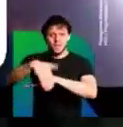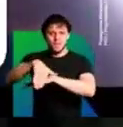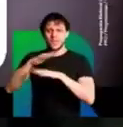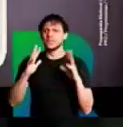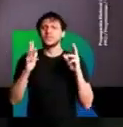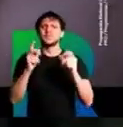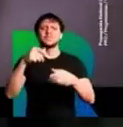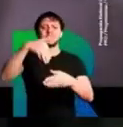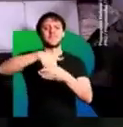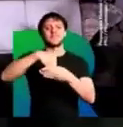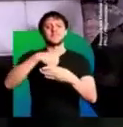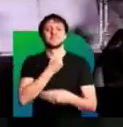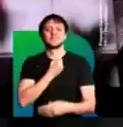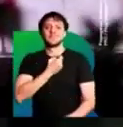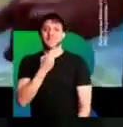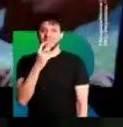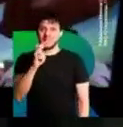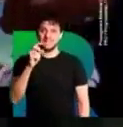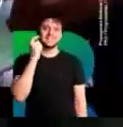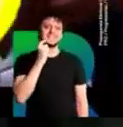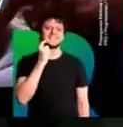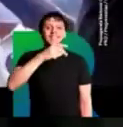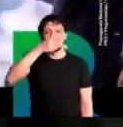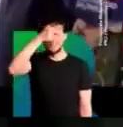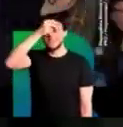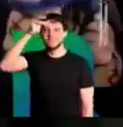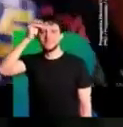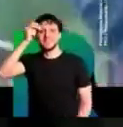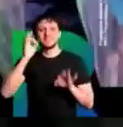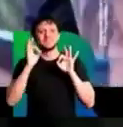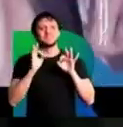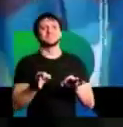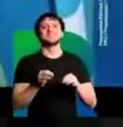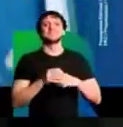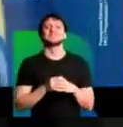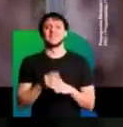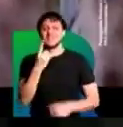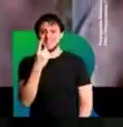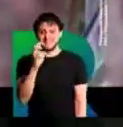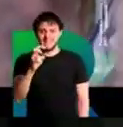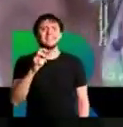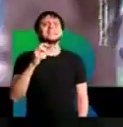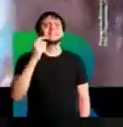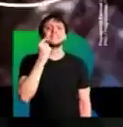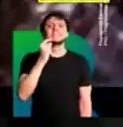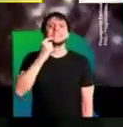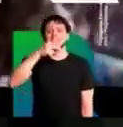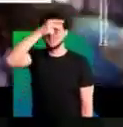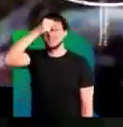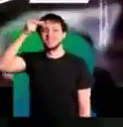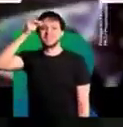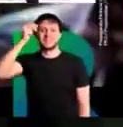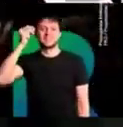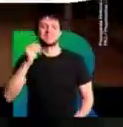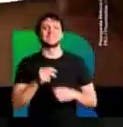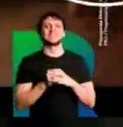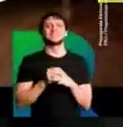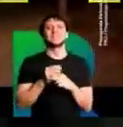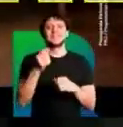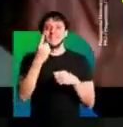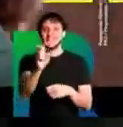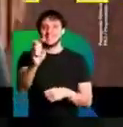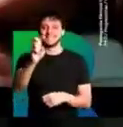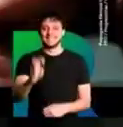casa, aqui no bairro, aqui na rua, todo mundo vota quinze. É Ricardo, o meu perfeito. É Ricardo, o meu